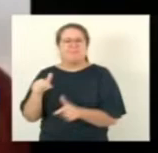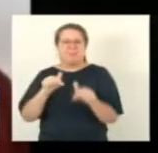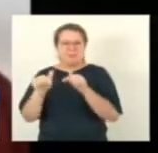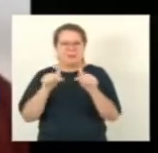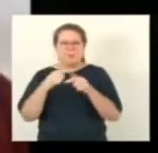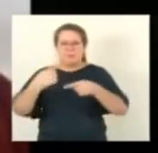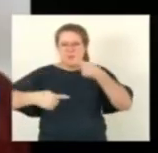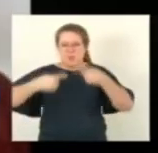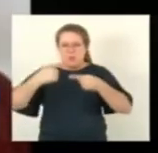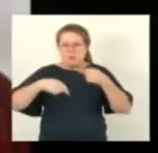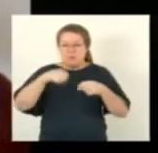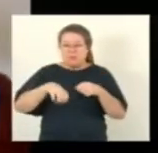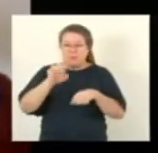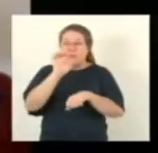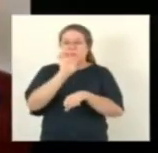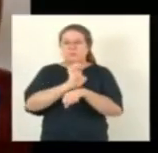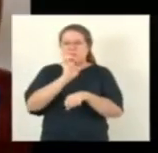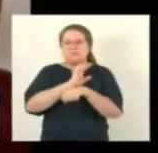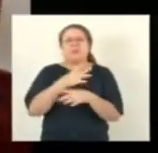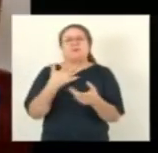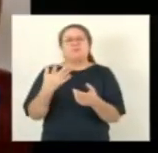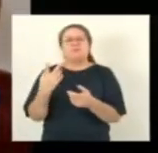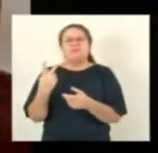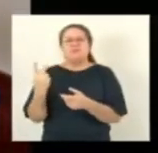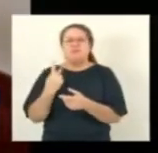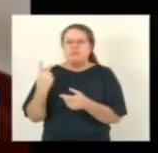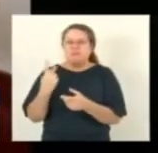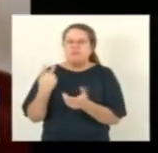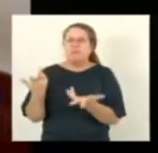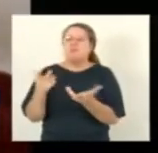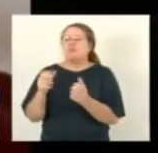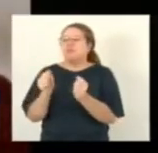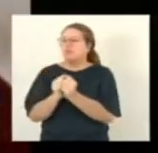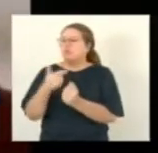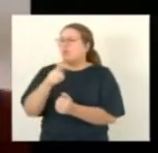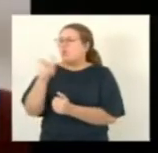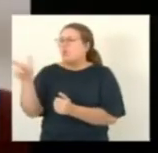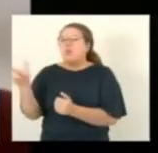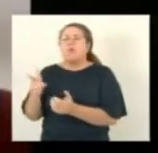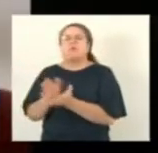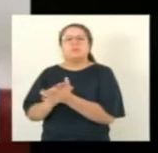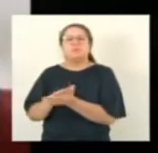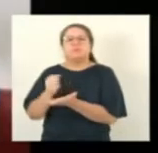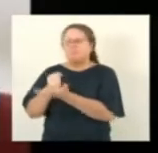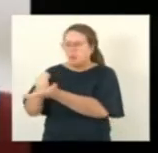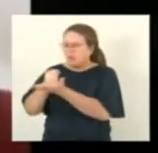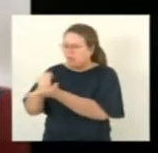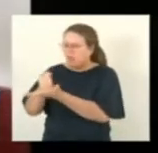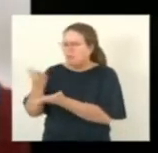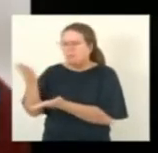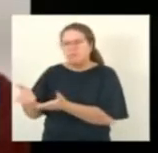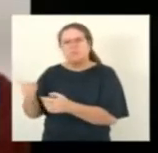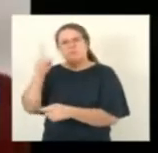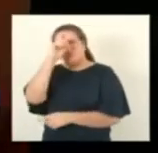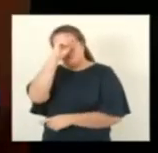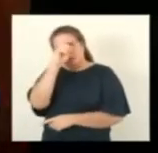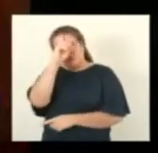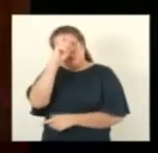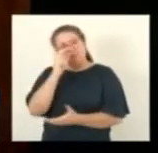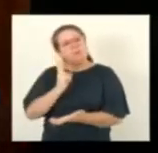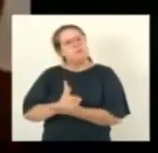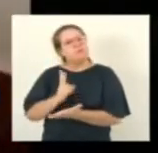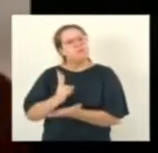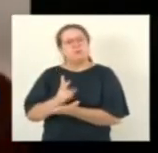nesse caso agora com as verbas que a deputada federal Norma está implantando para o hospital, sempre